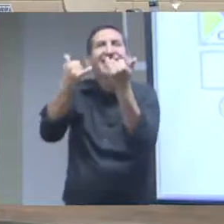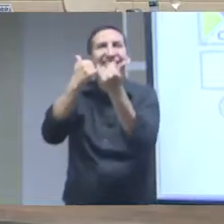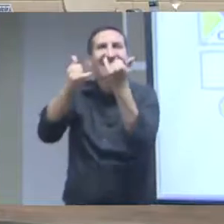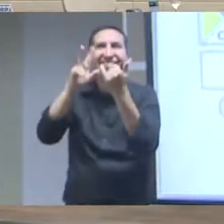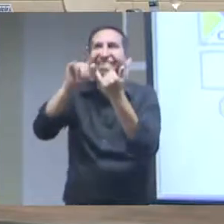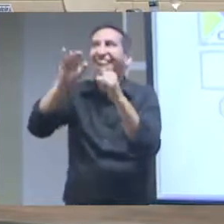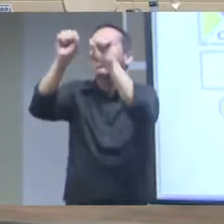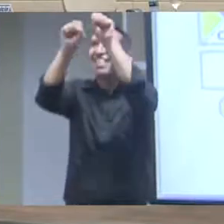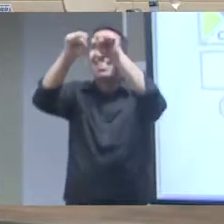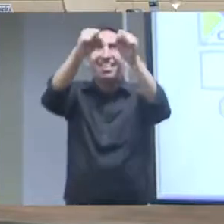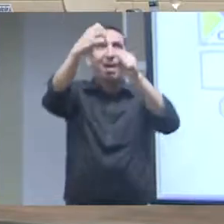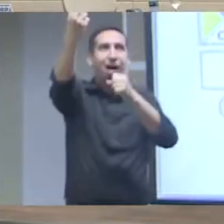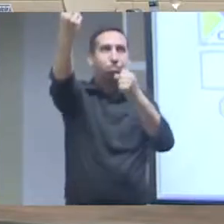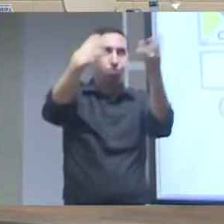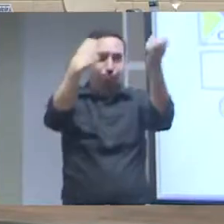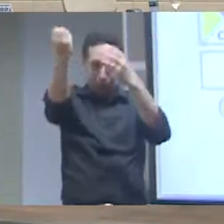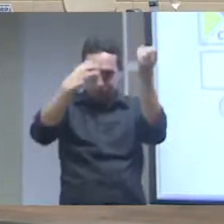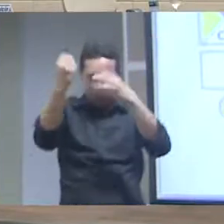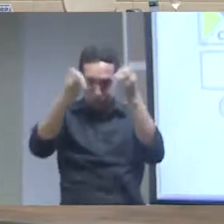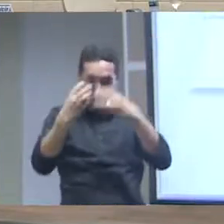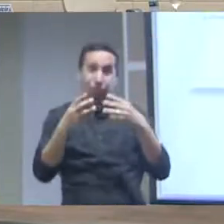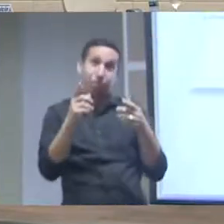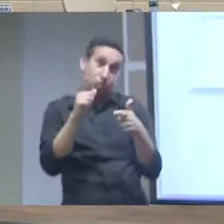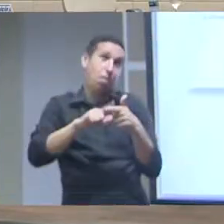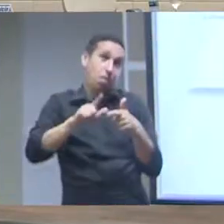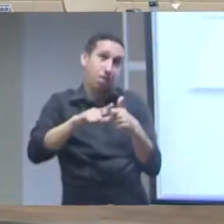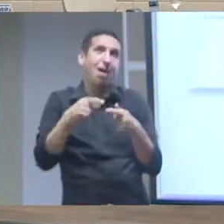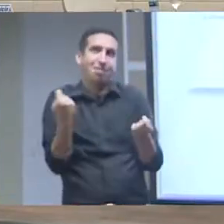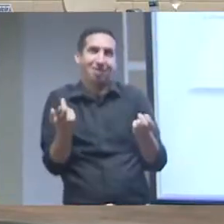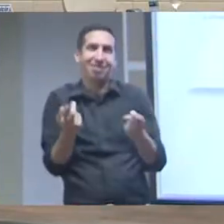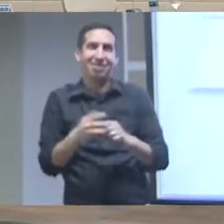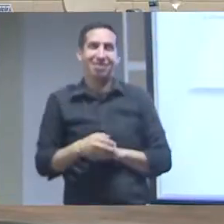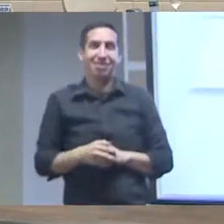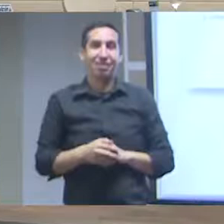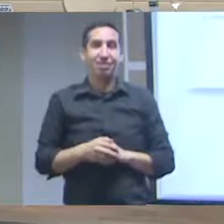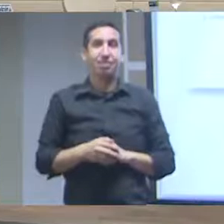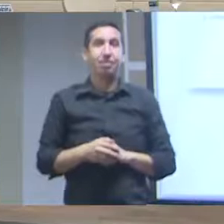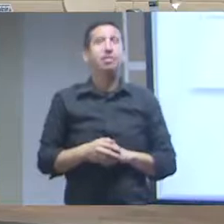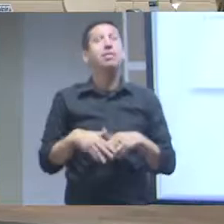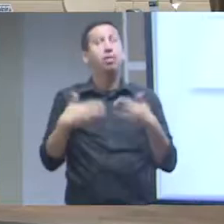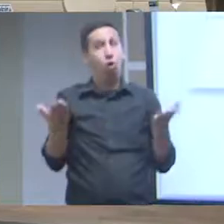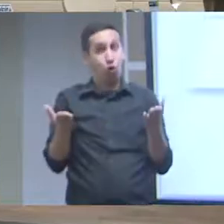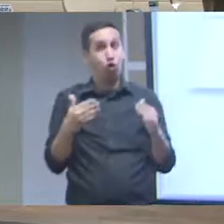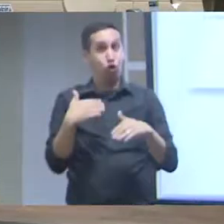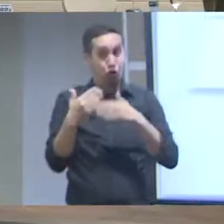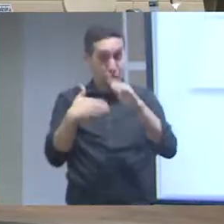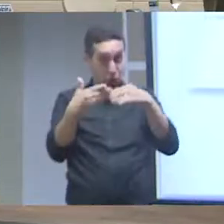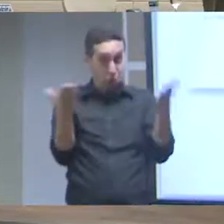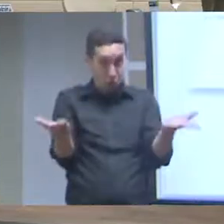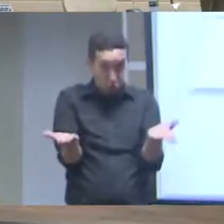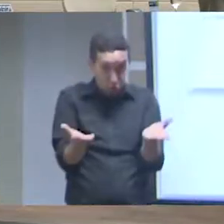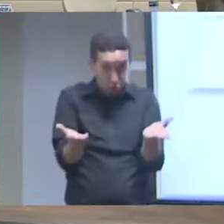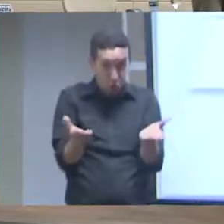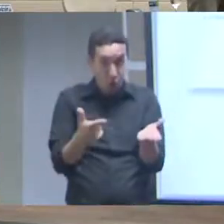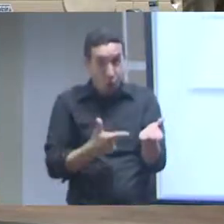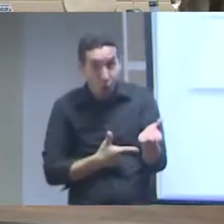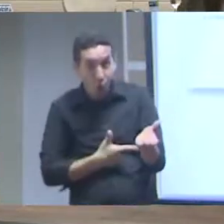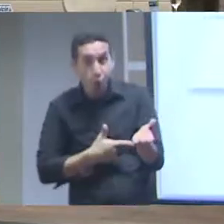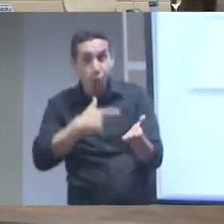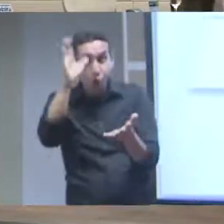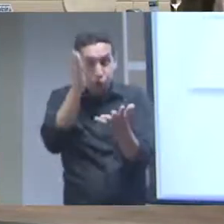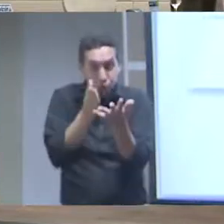adotamos uma outra ferramenta de código aberto e gratuito que é o tema 3 desenvolvida pelos argentinos e começamos a construir